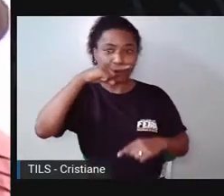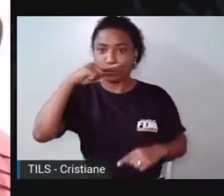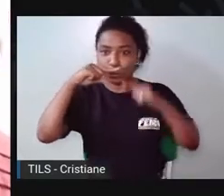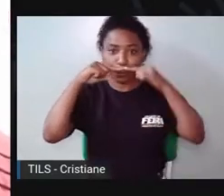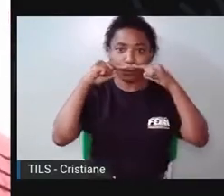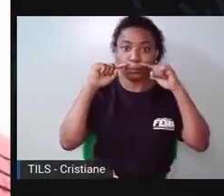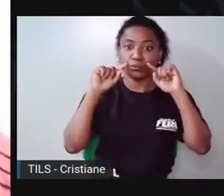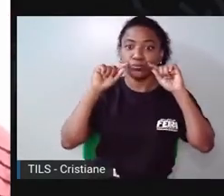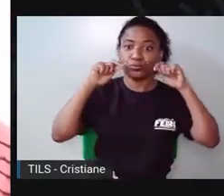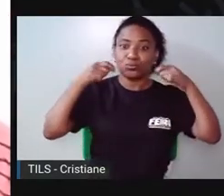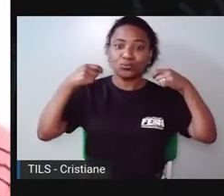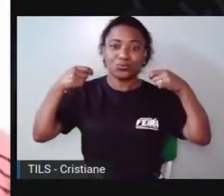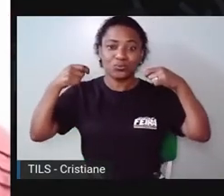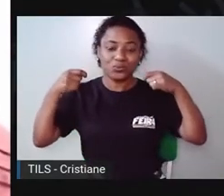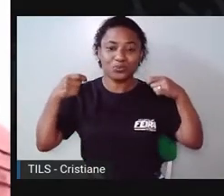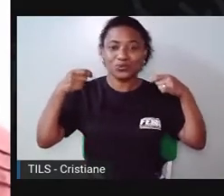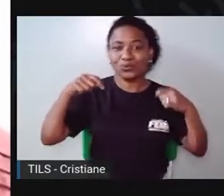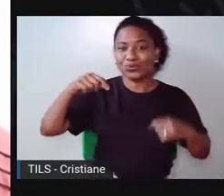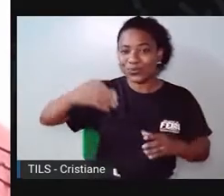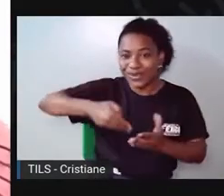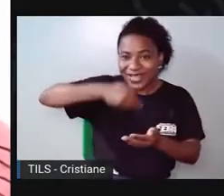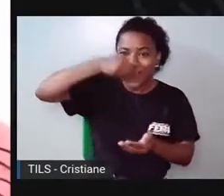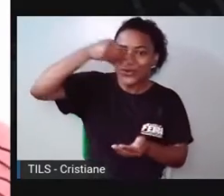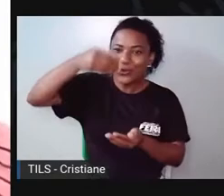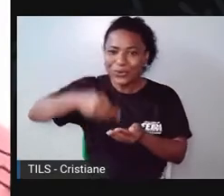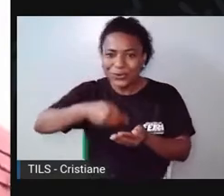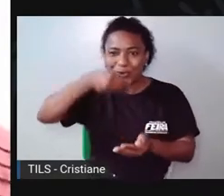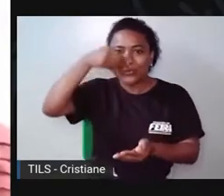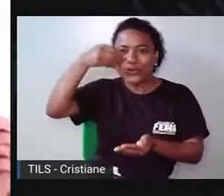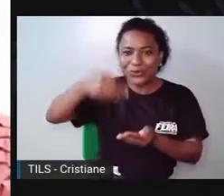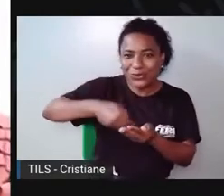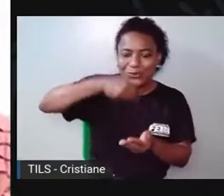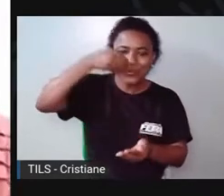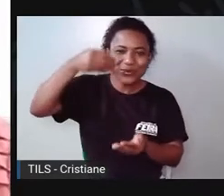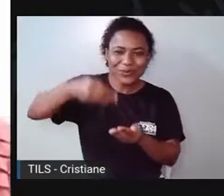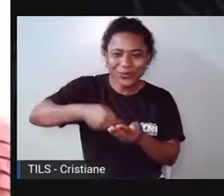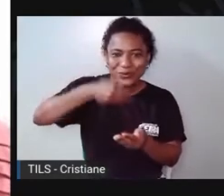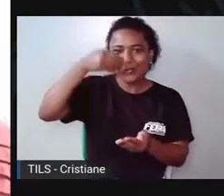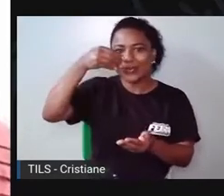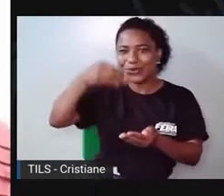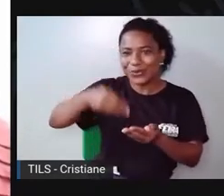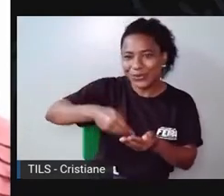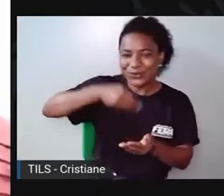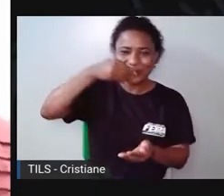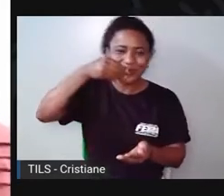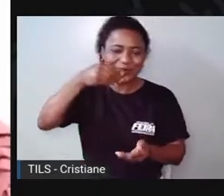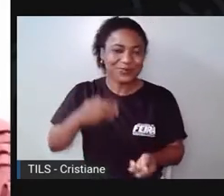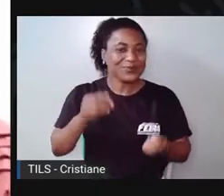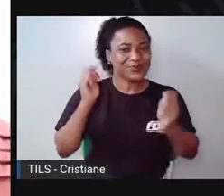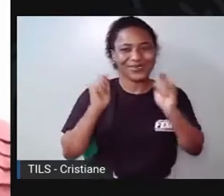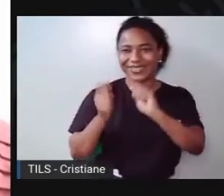colher para comer mingau minin cacacau um